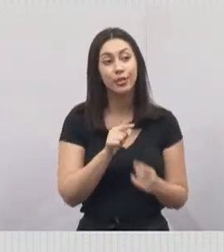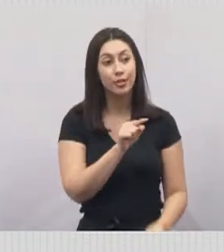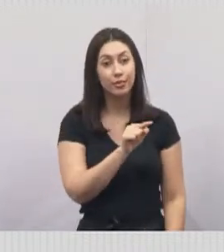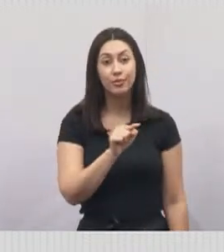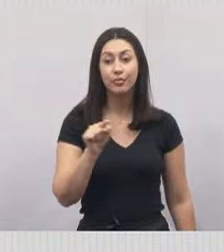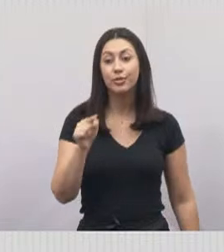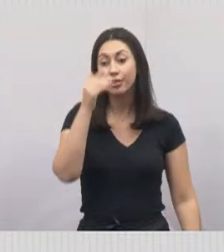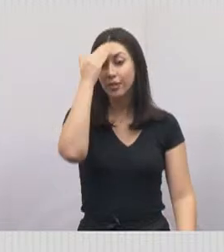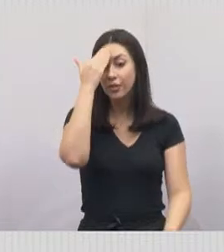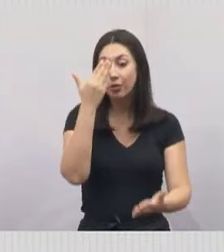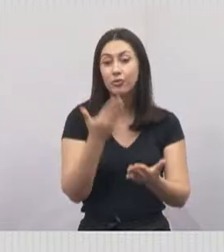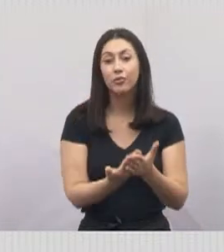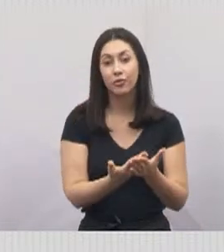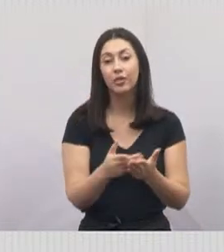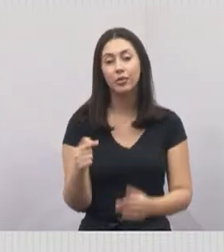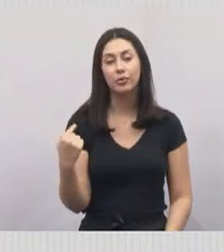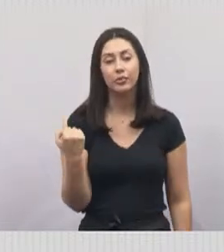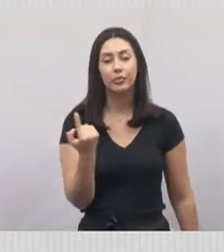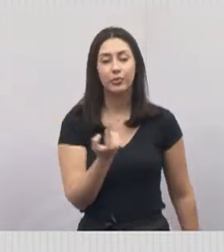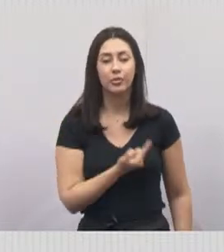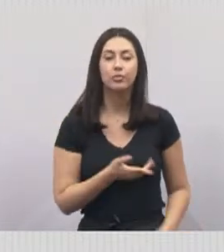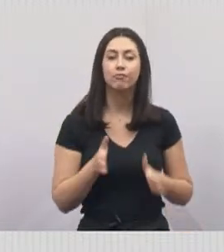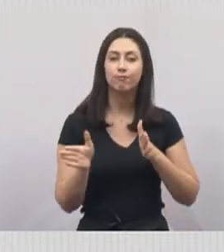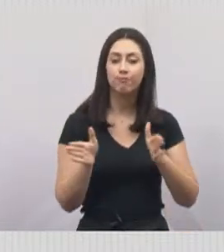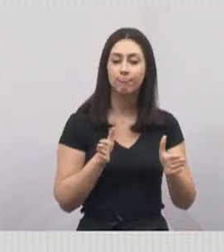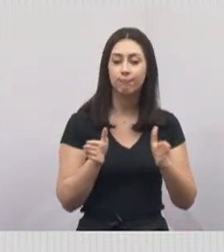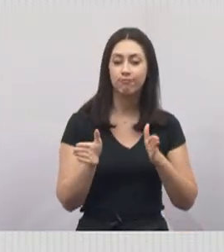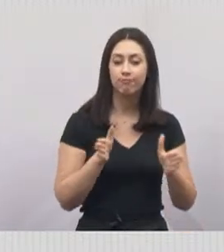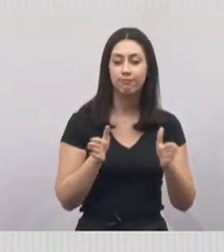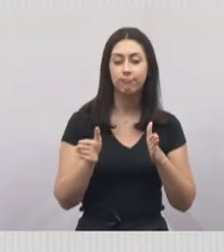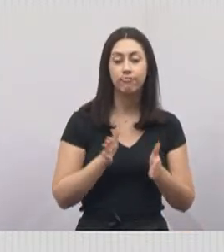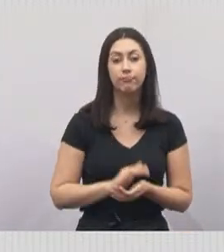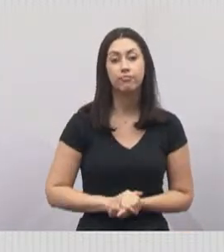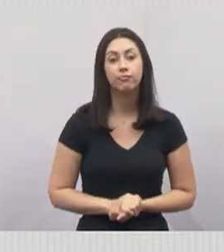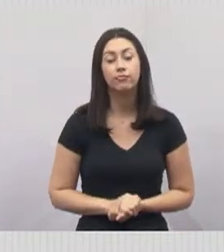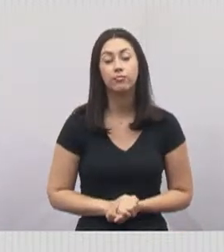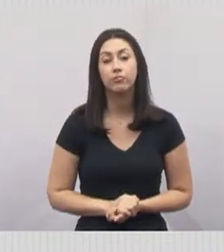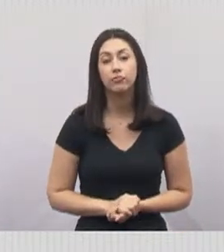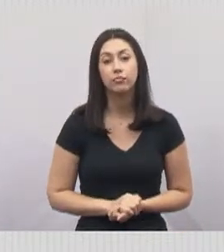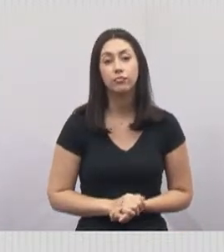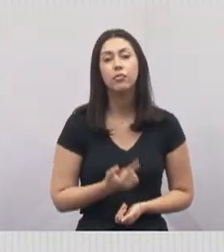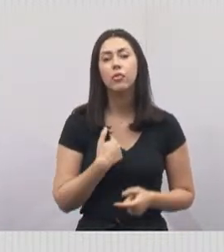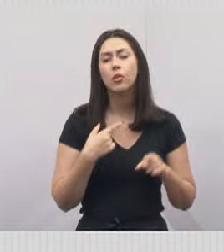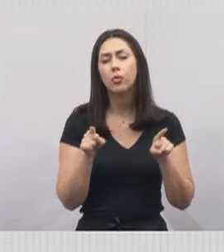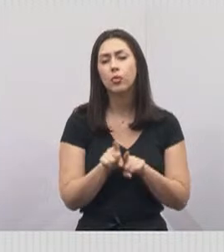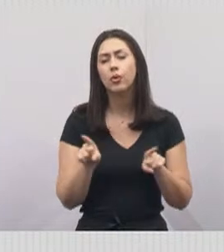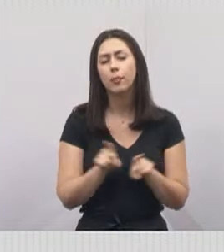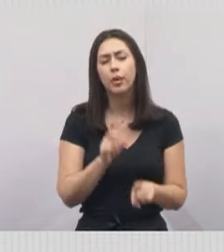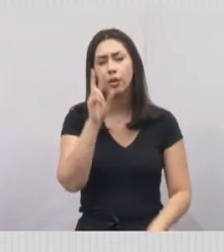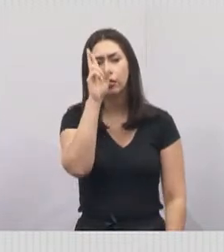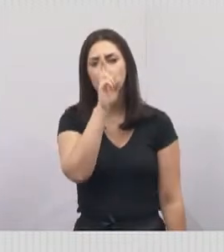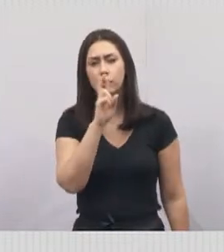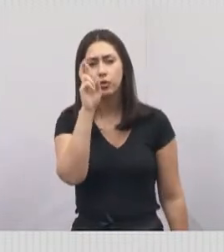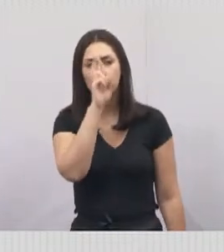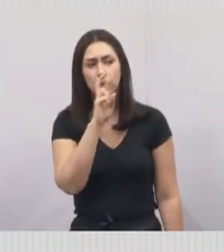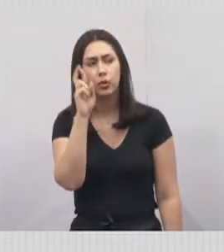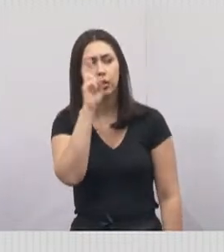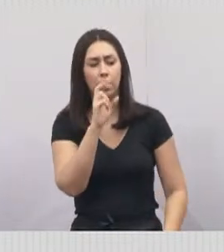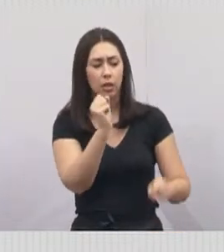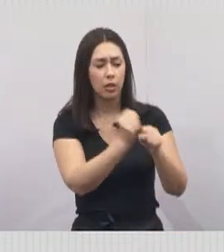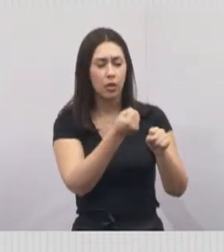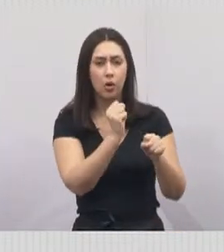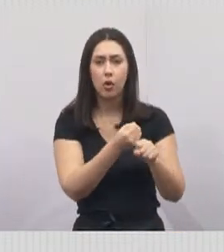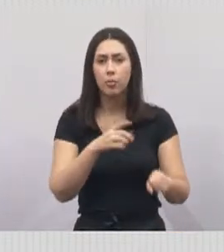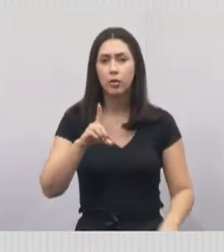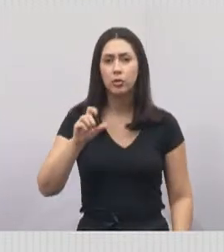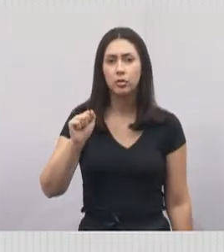vocês têm em nosso mandato. Eu estive fazendo vistoria na obra do